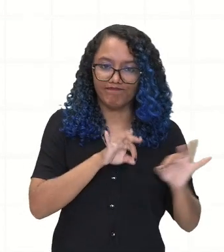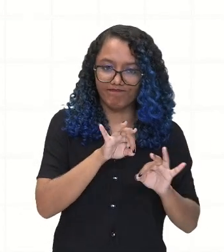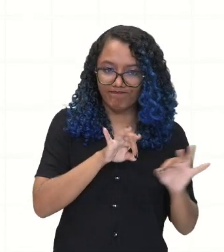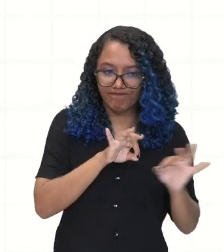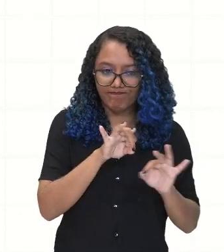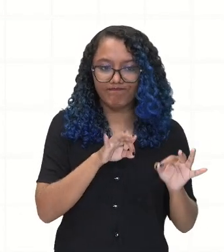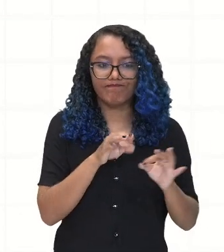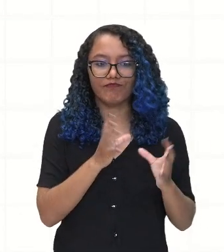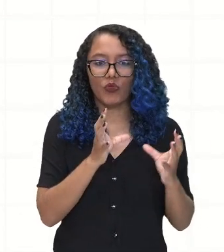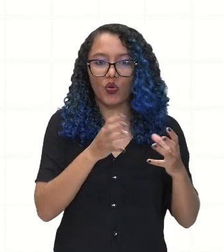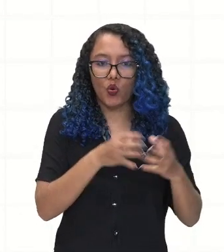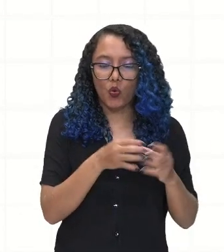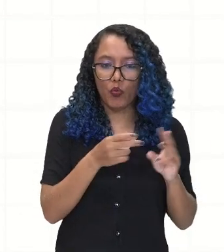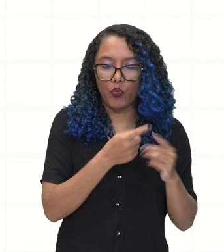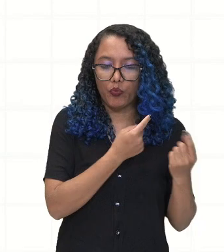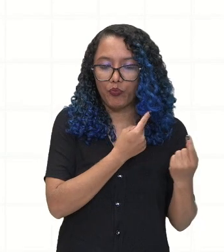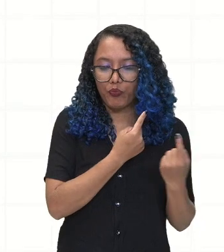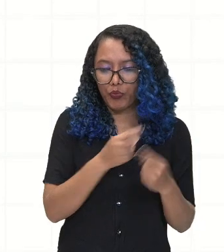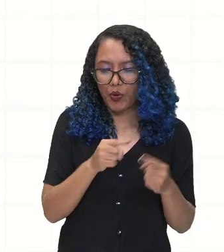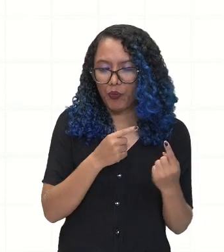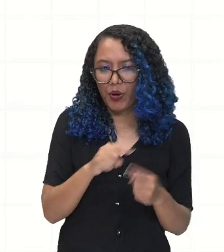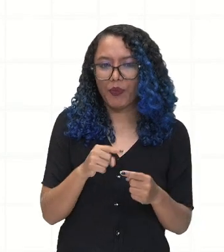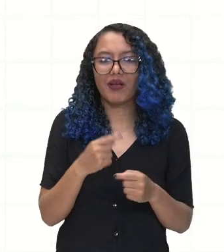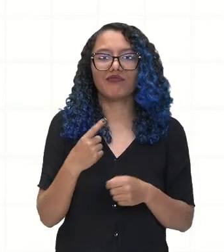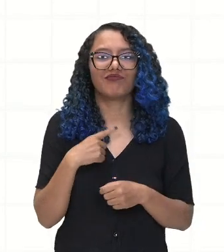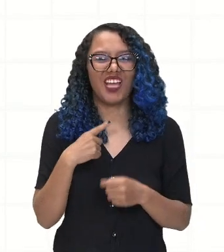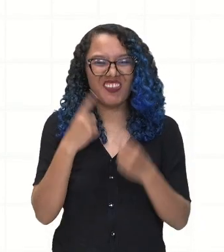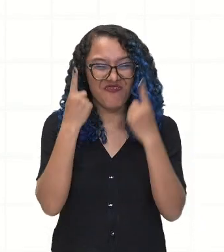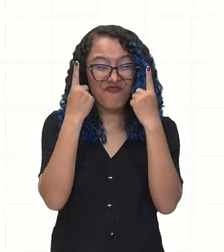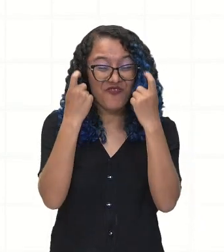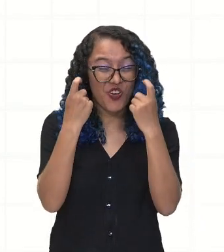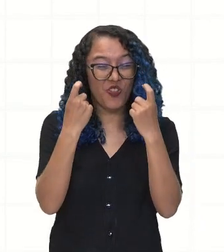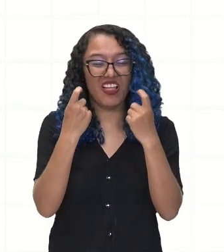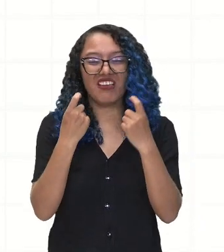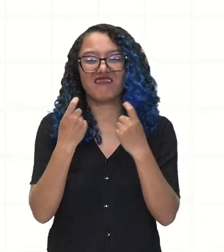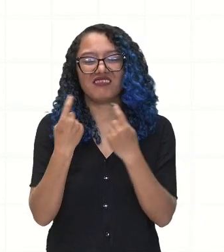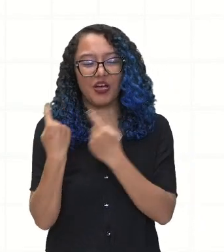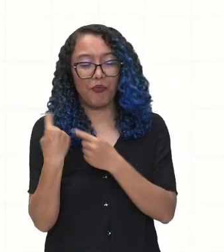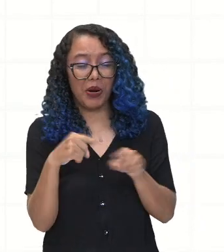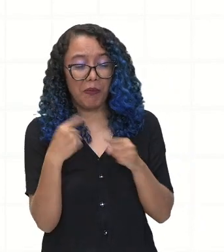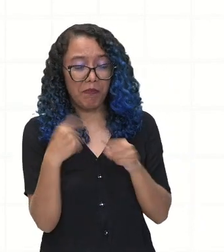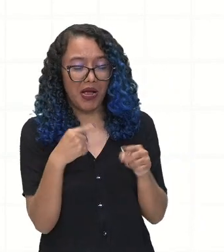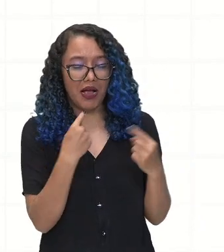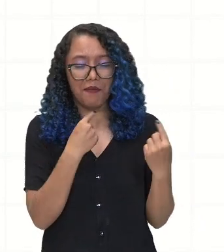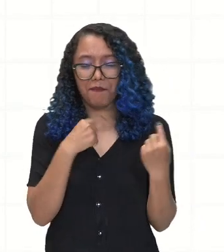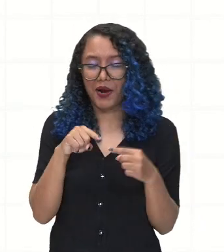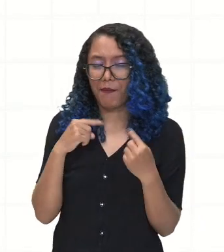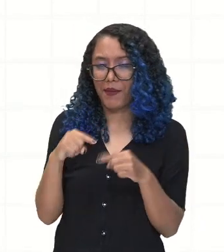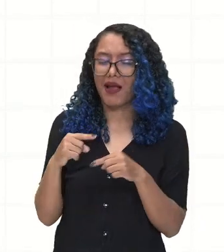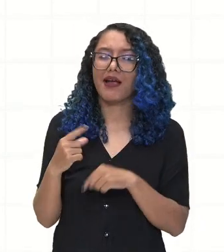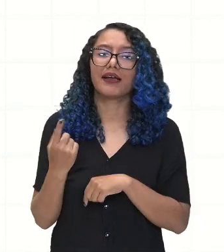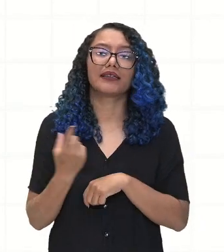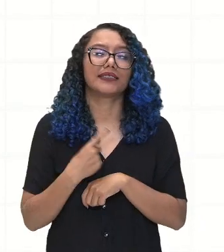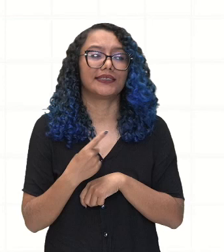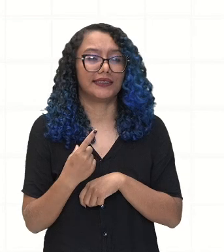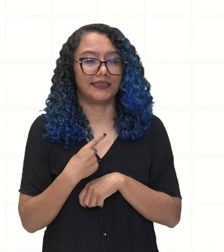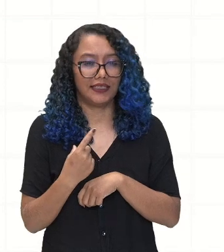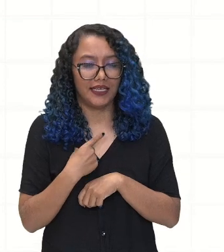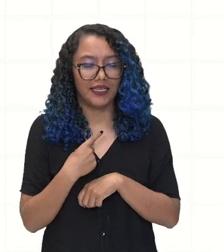Esse conflito é marcado por extrema violência de ambos os lados, onde aldeias inteiras vão ser